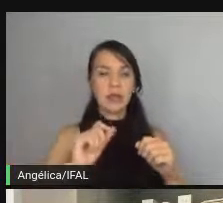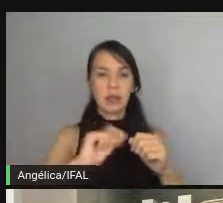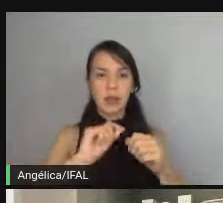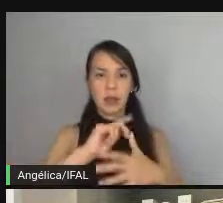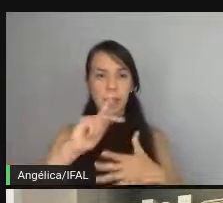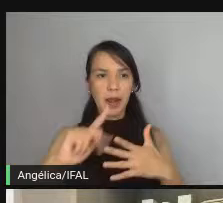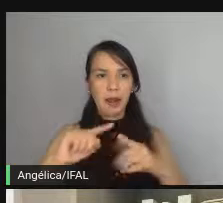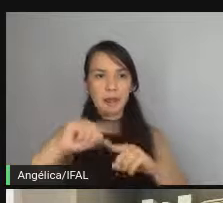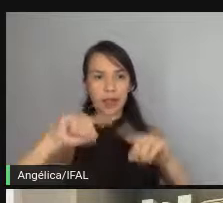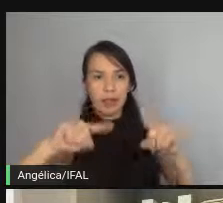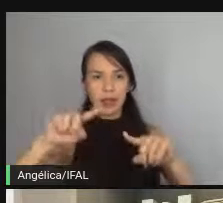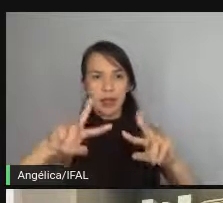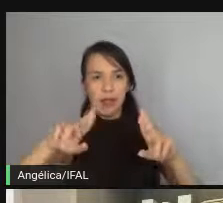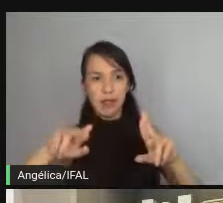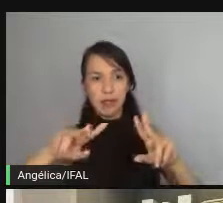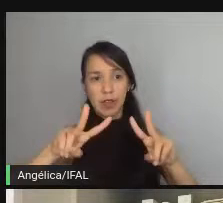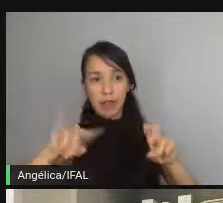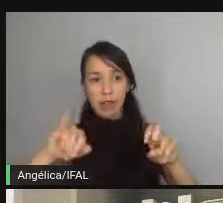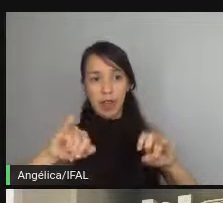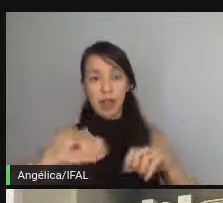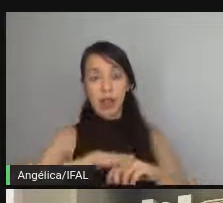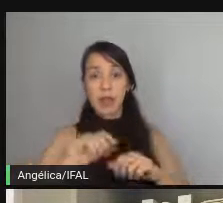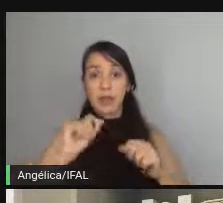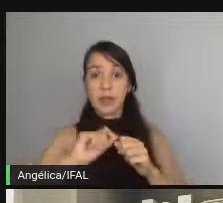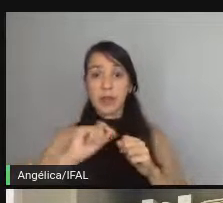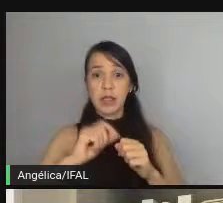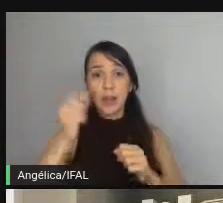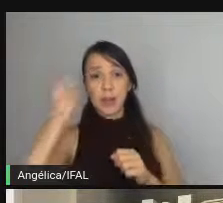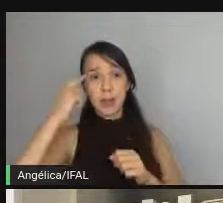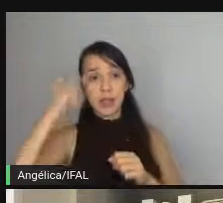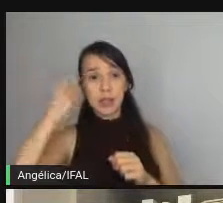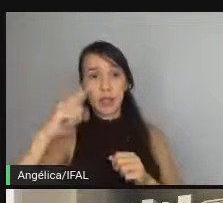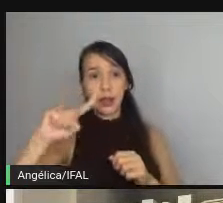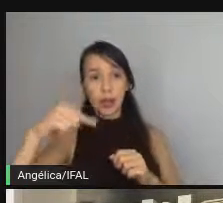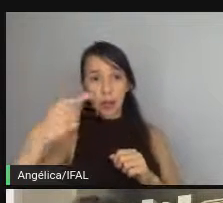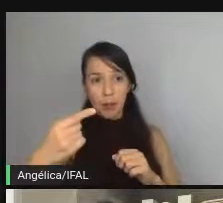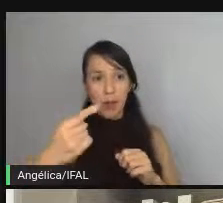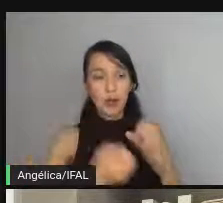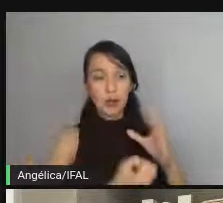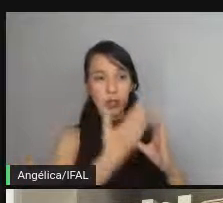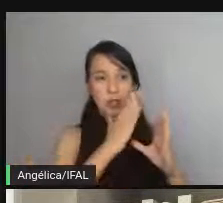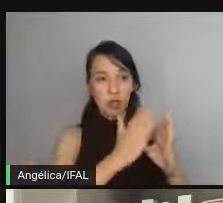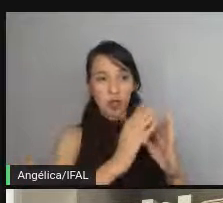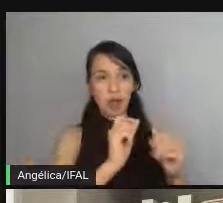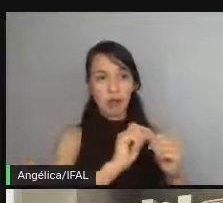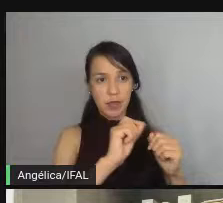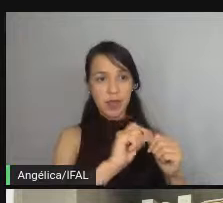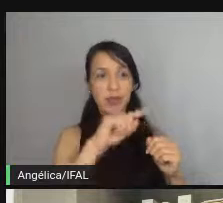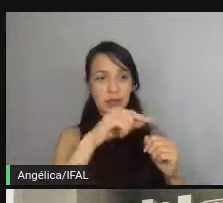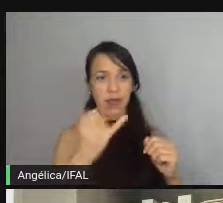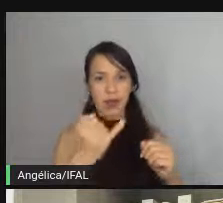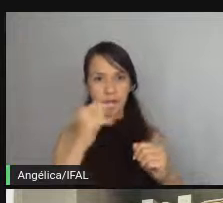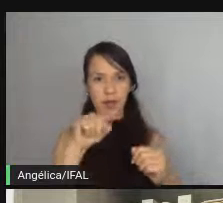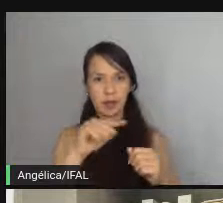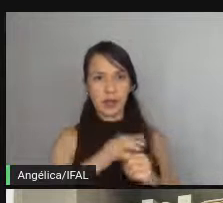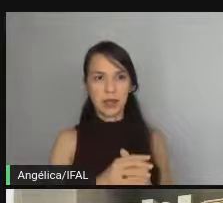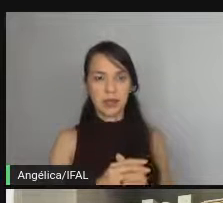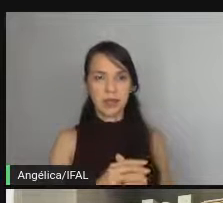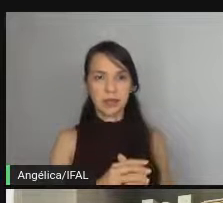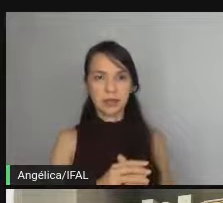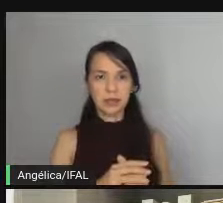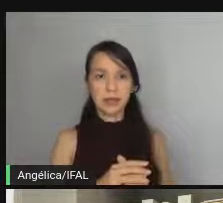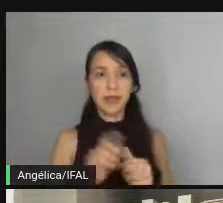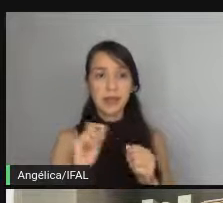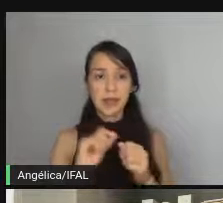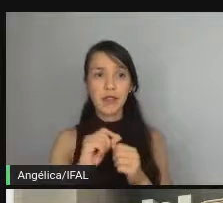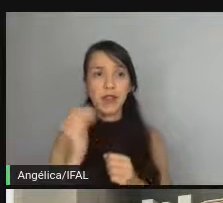que vão variar logo no início você tá pensando nisso depois do seu teste criado e isso é muito importante então